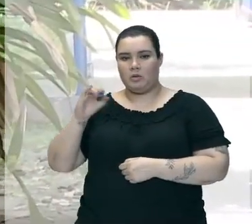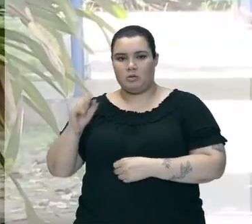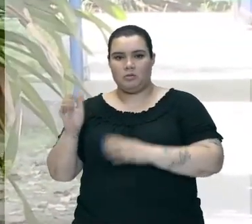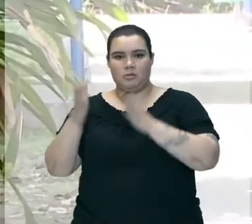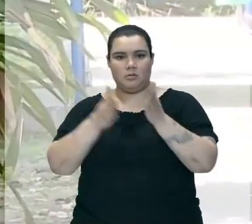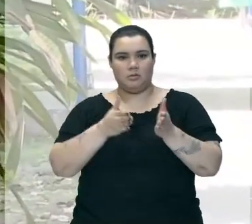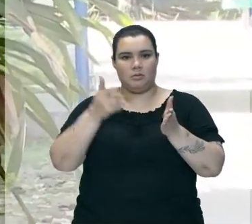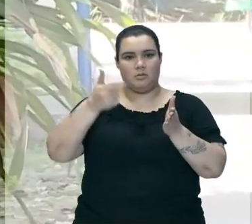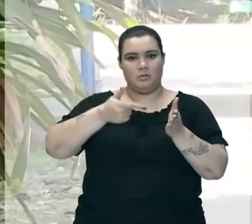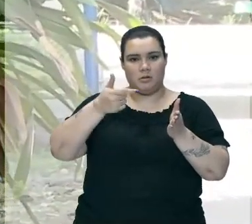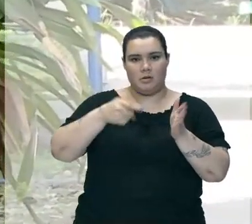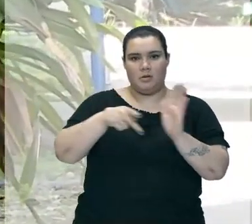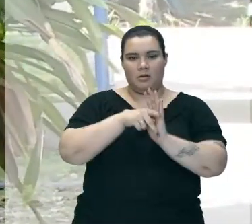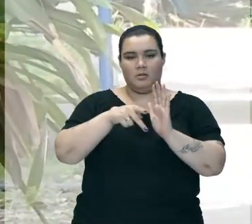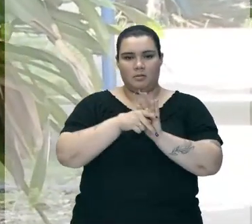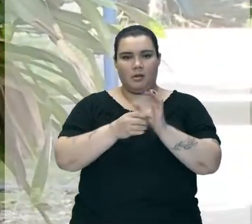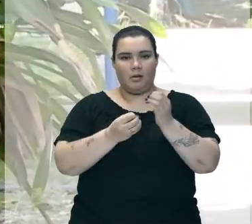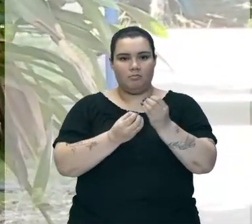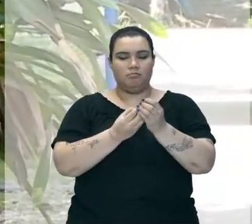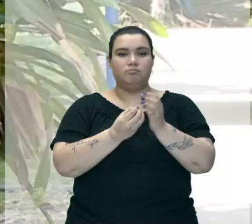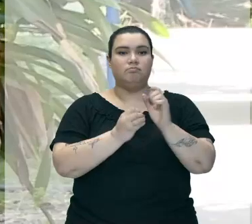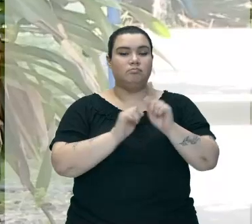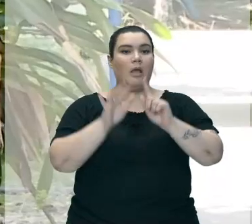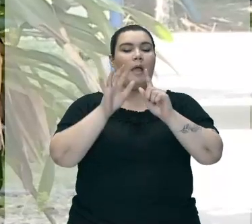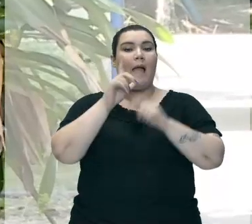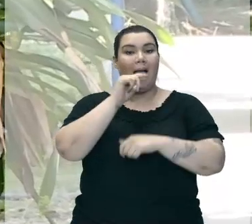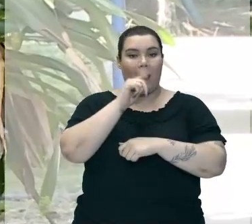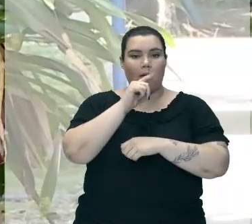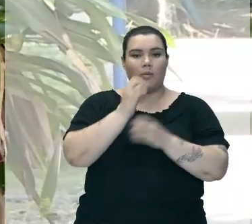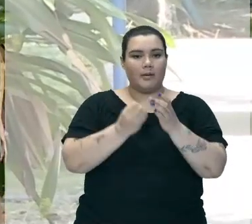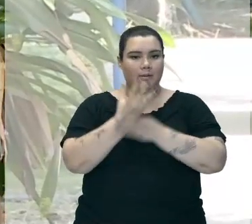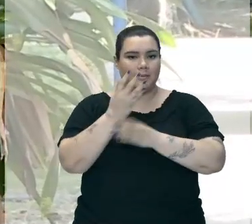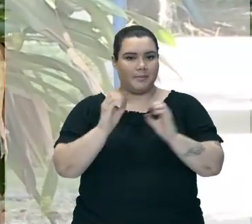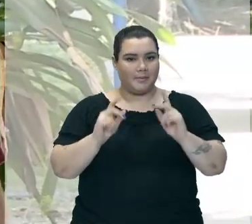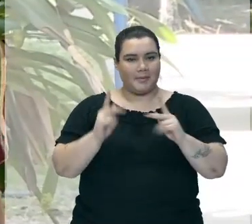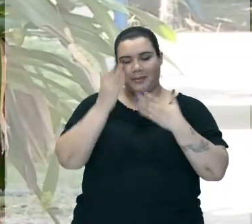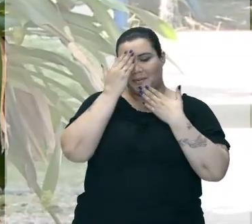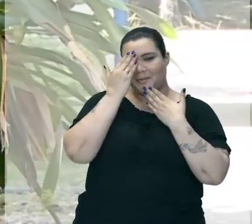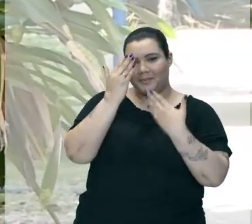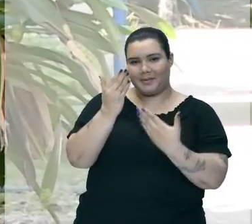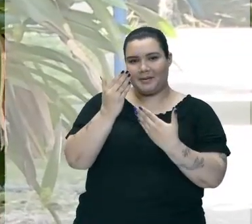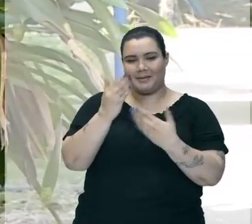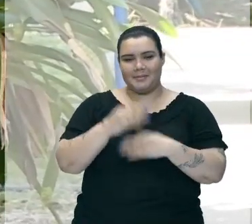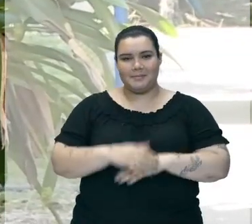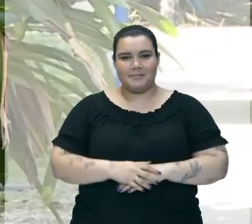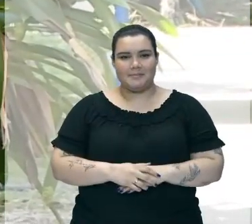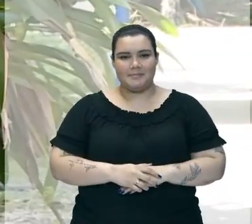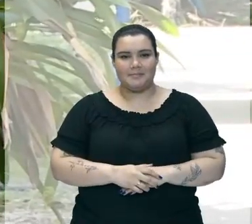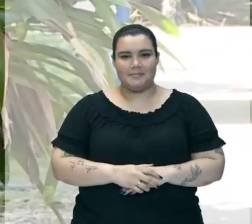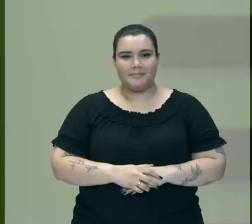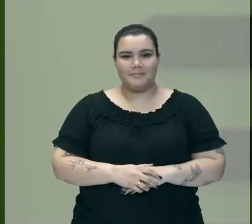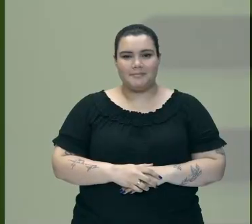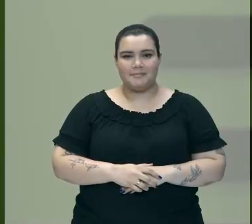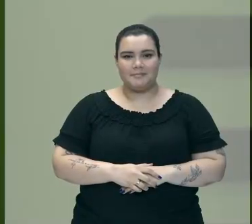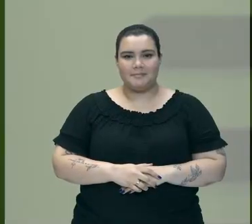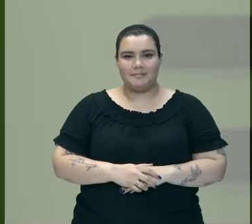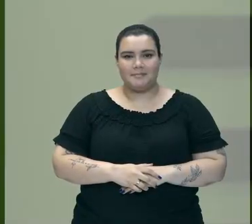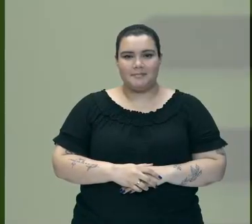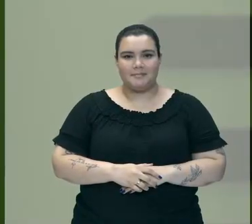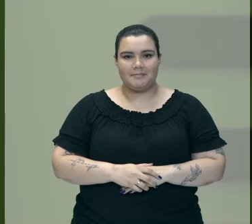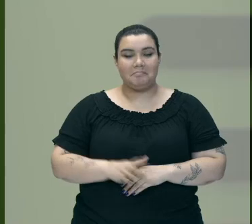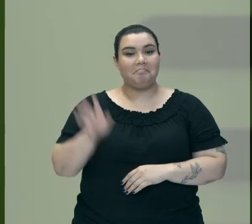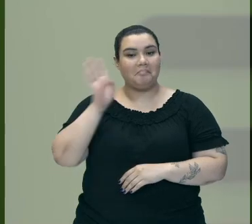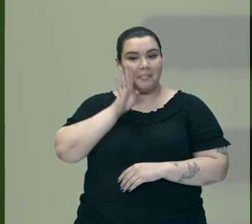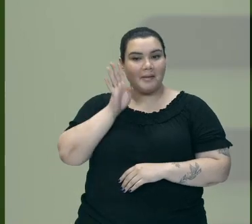Segunda Reação Com A Produção De Água Muito Obrigado Pela Presença E Até A Próxima E Bem